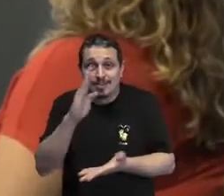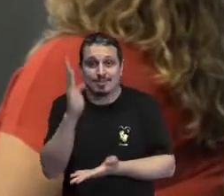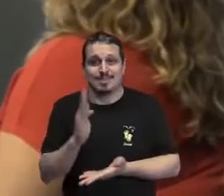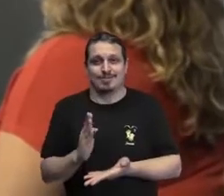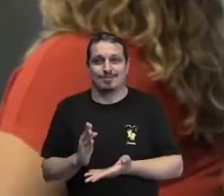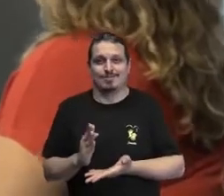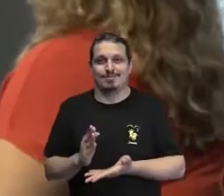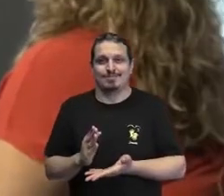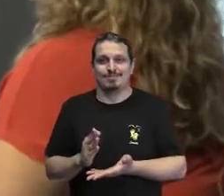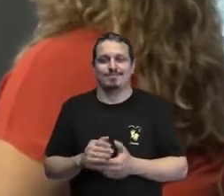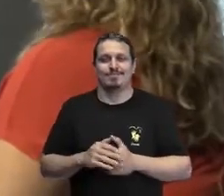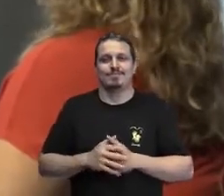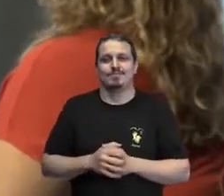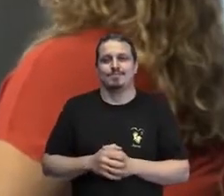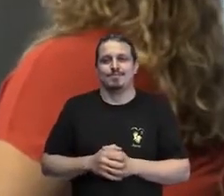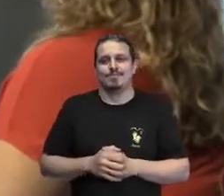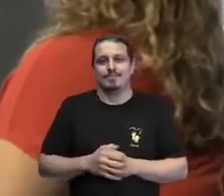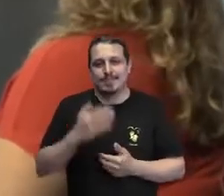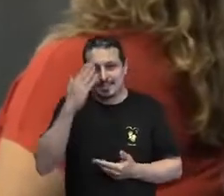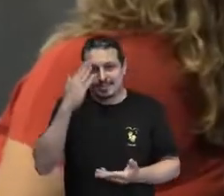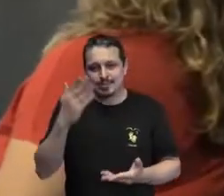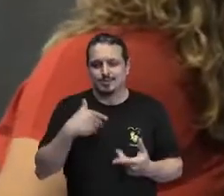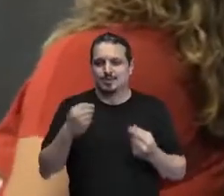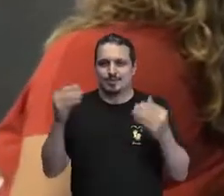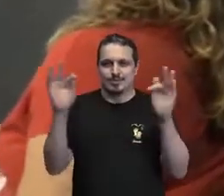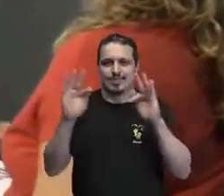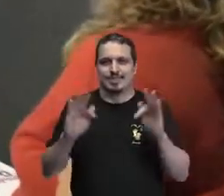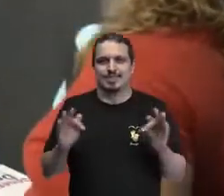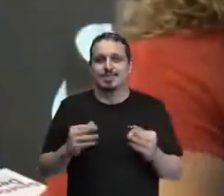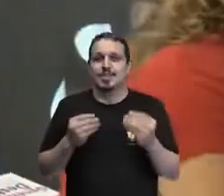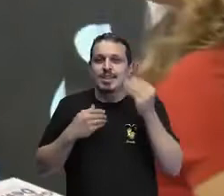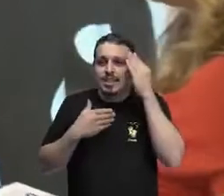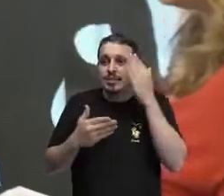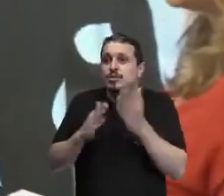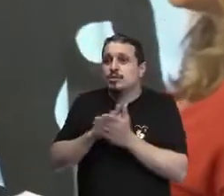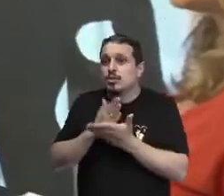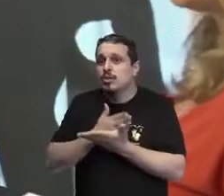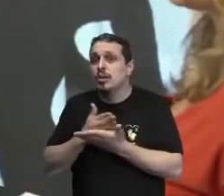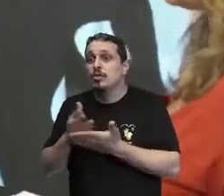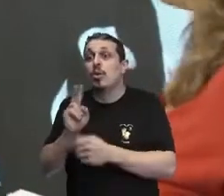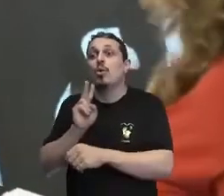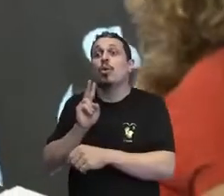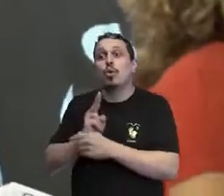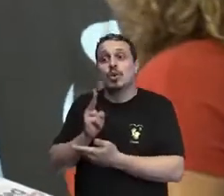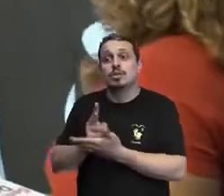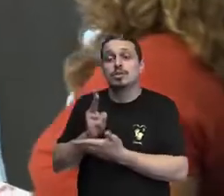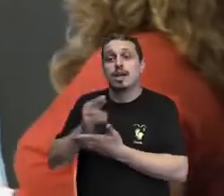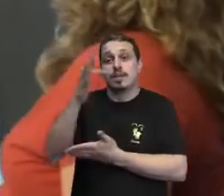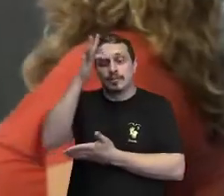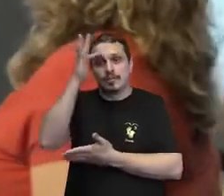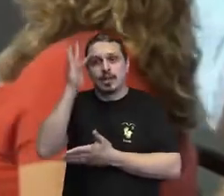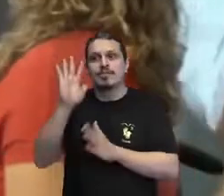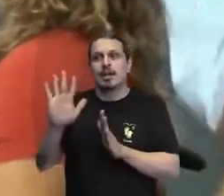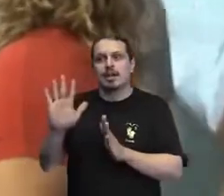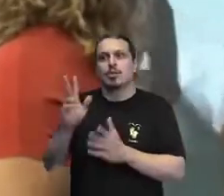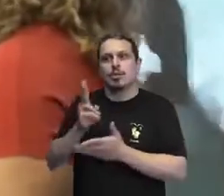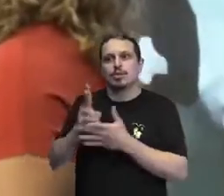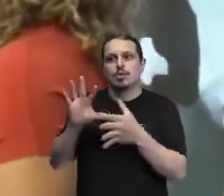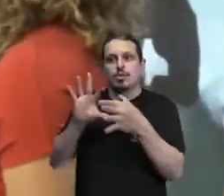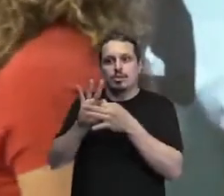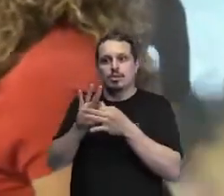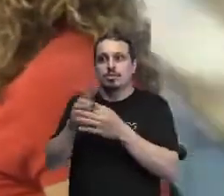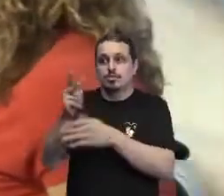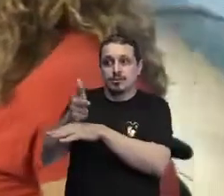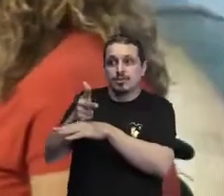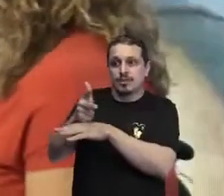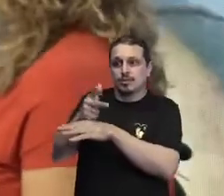feliz demais. Vamos lá, vou pedir pra Pequena Lu continuar conectada e, nesse momento, nós vamos iniciar o